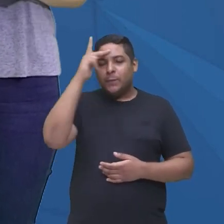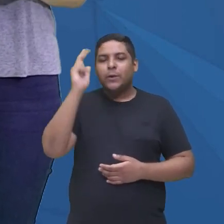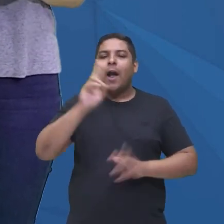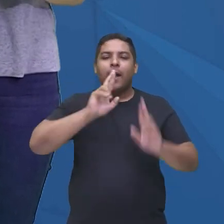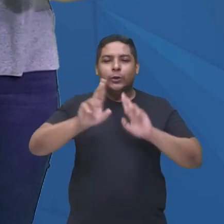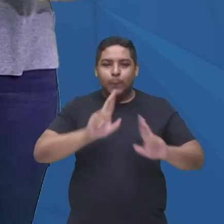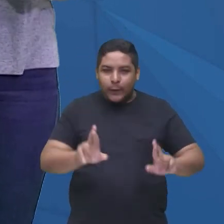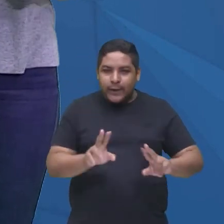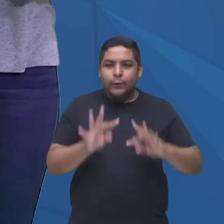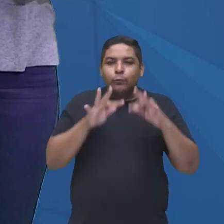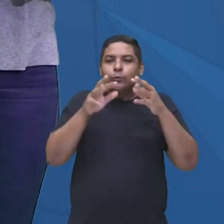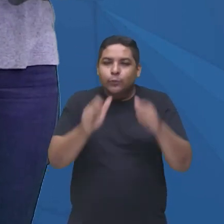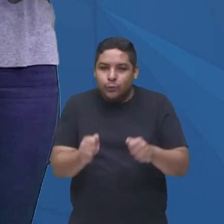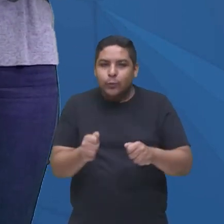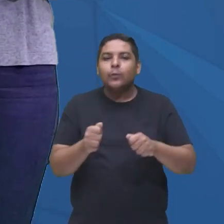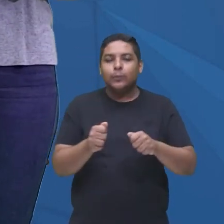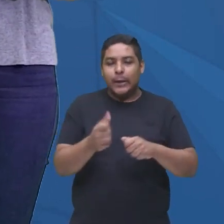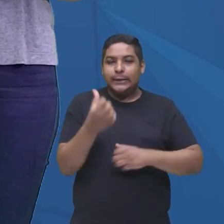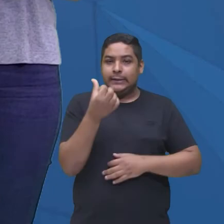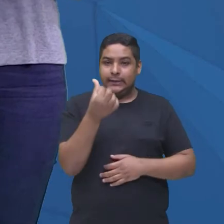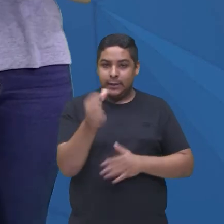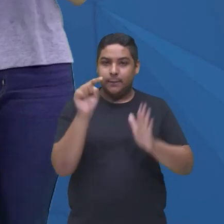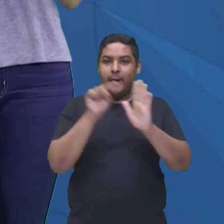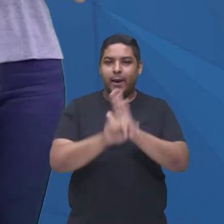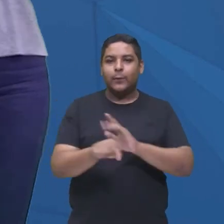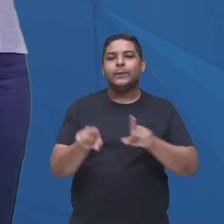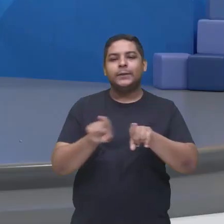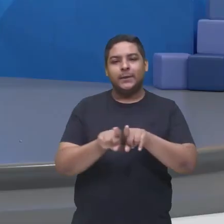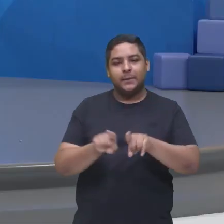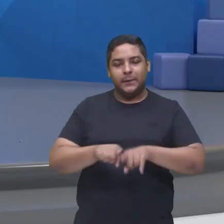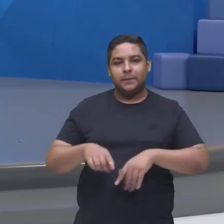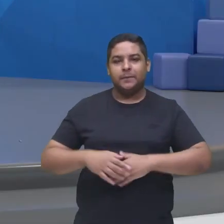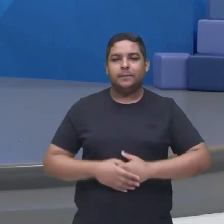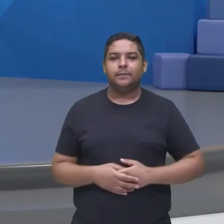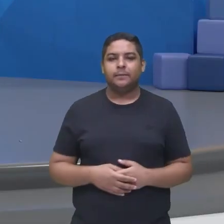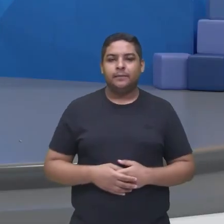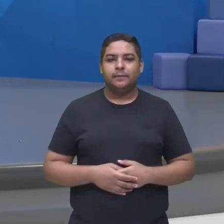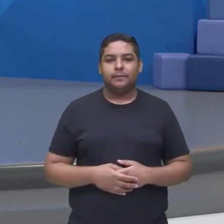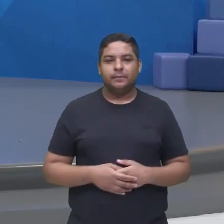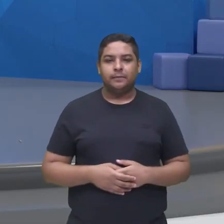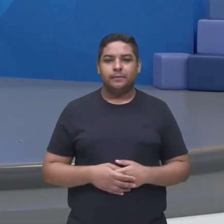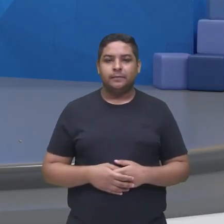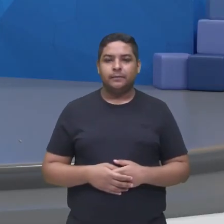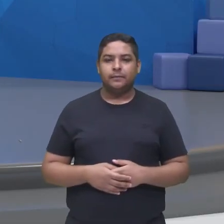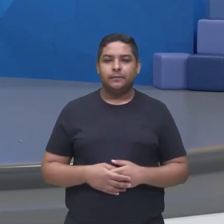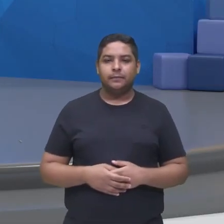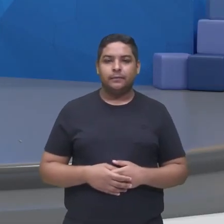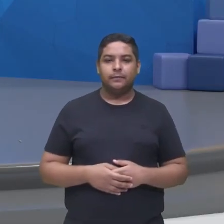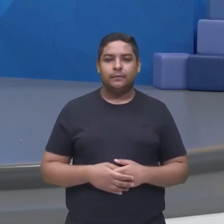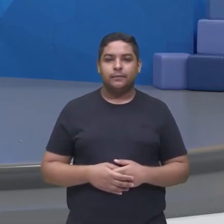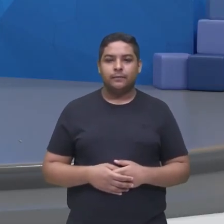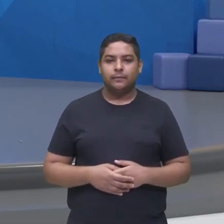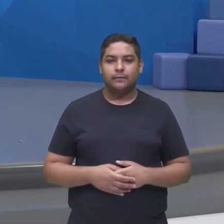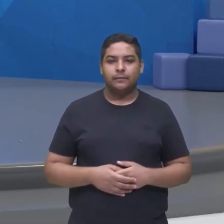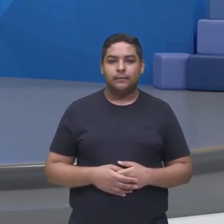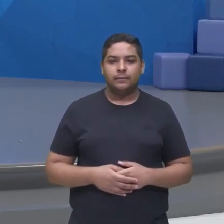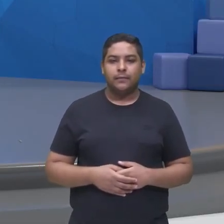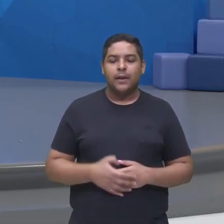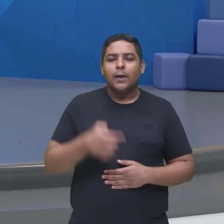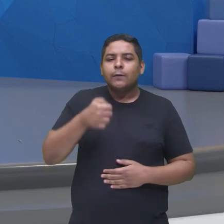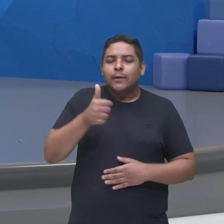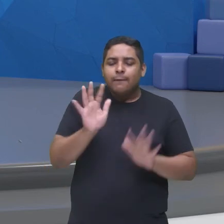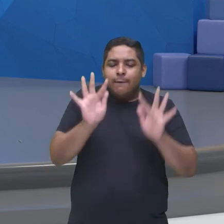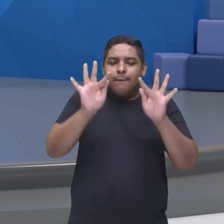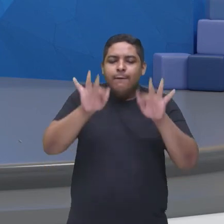quiz, a gente tem como saber, tá bom? e aí a gente tem, né, encerrando, a gente já tá chegando aqui no momento